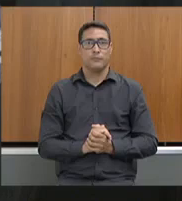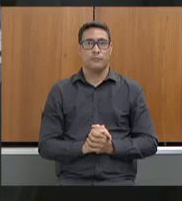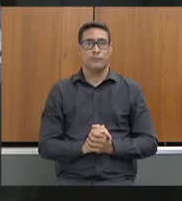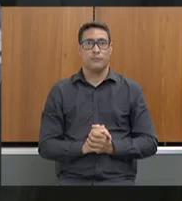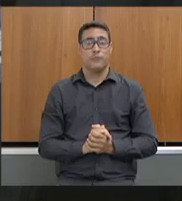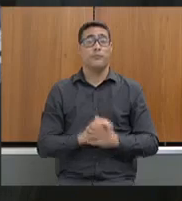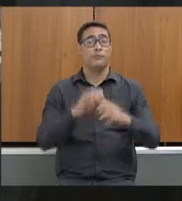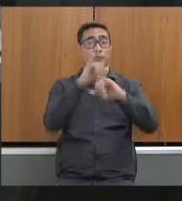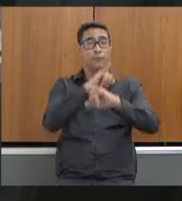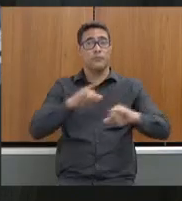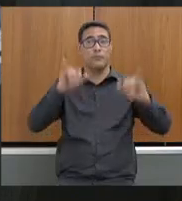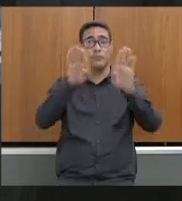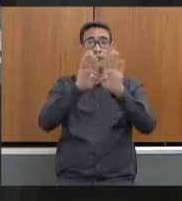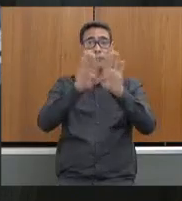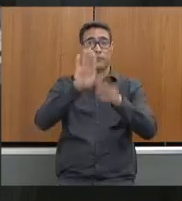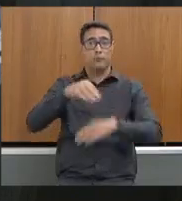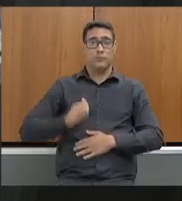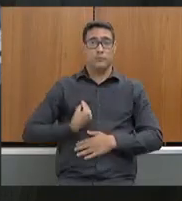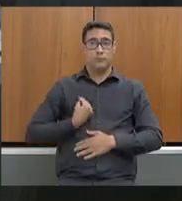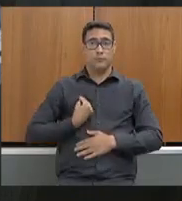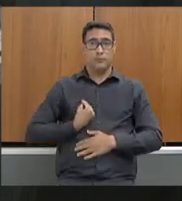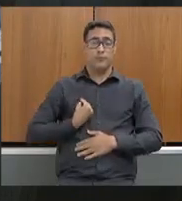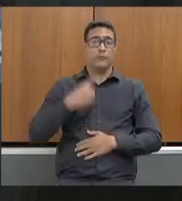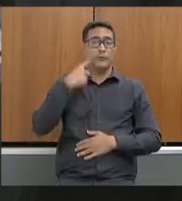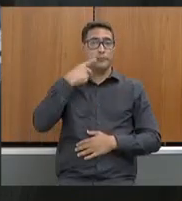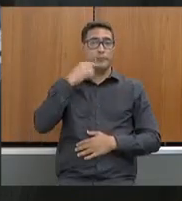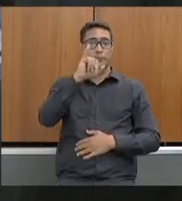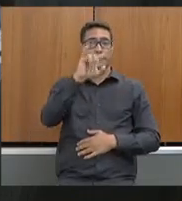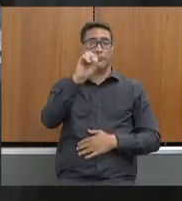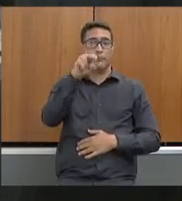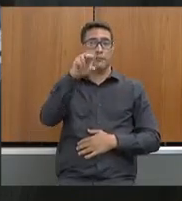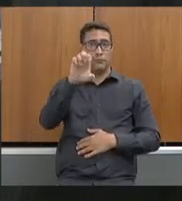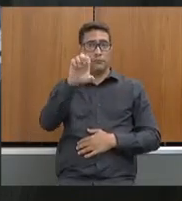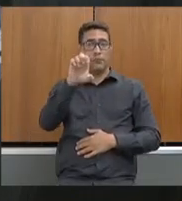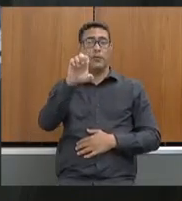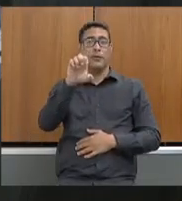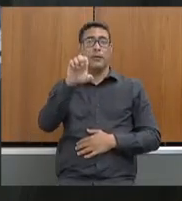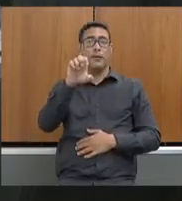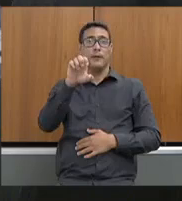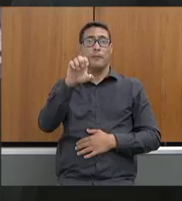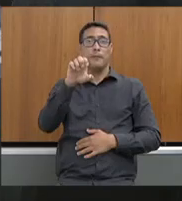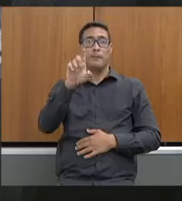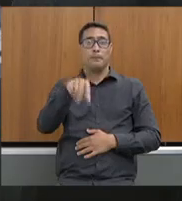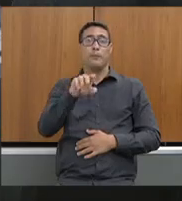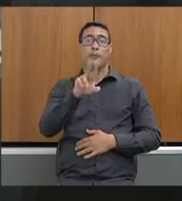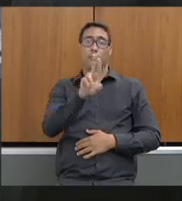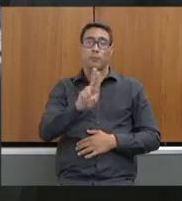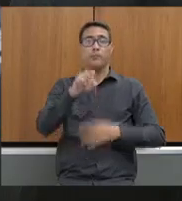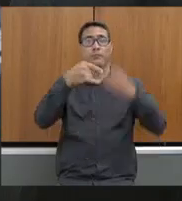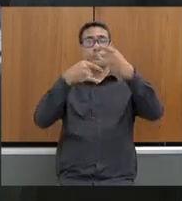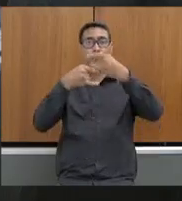Anuncio a presença também da deputada Ione Pinheiro, presente remotamente.